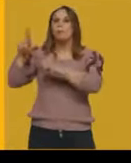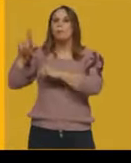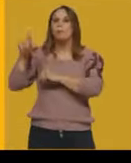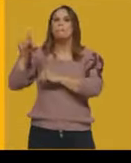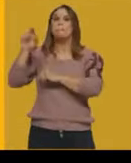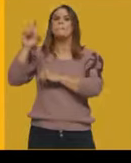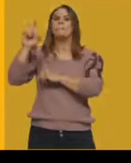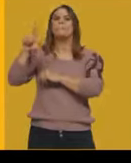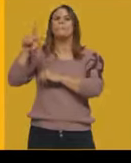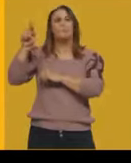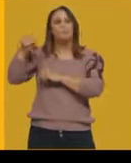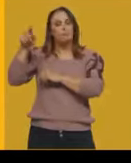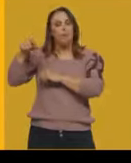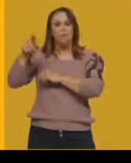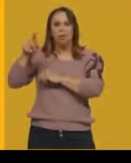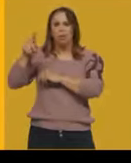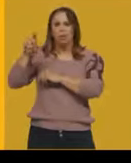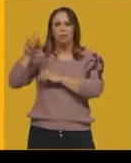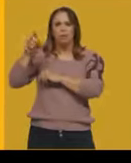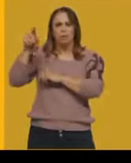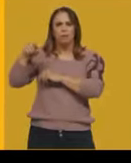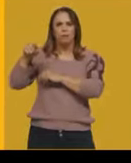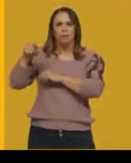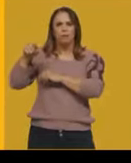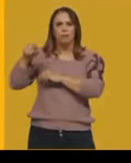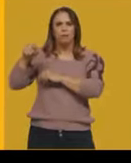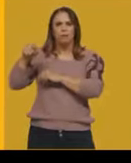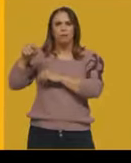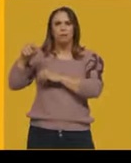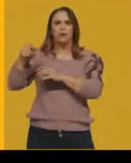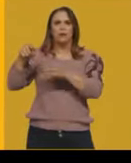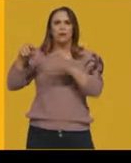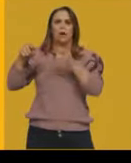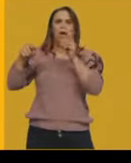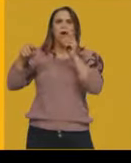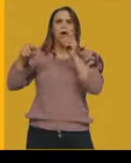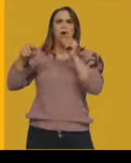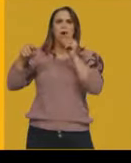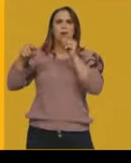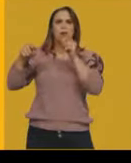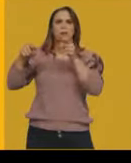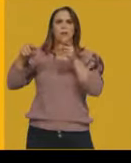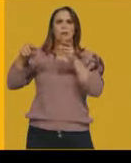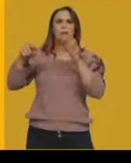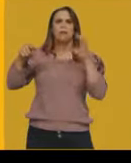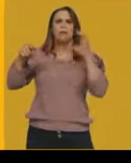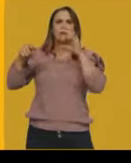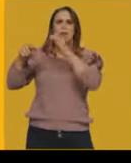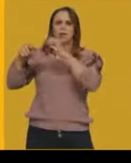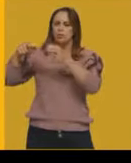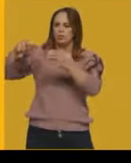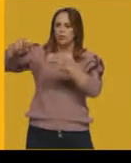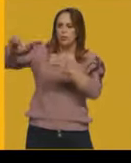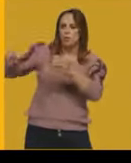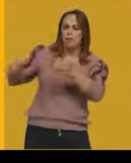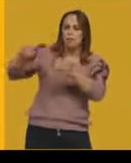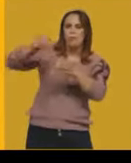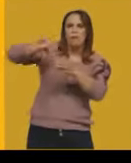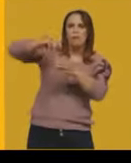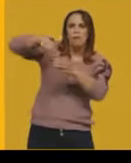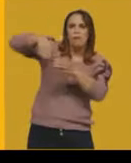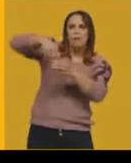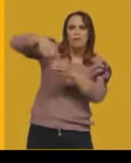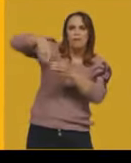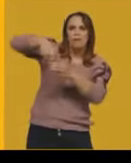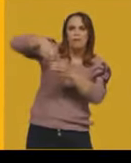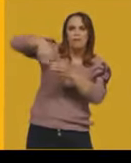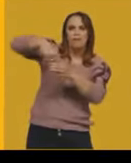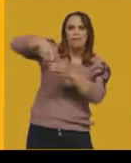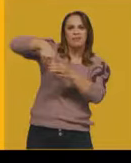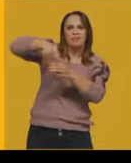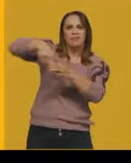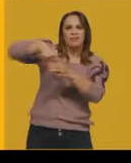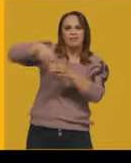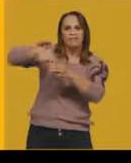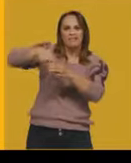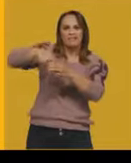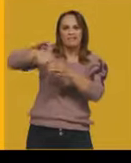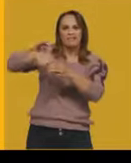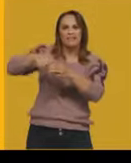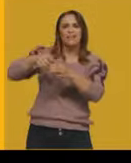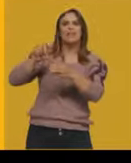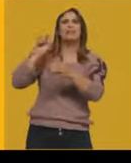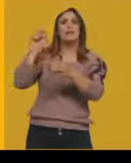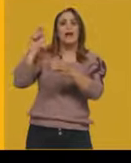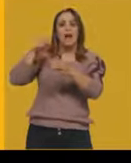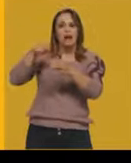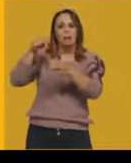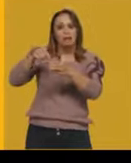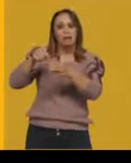o resfriamento, né, que é justamente o nós chamamos de polimerização. O que é esse processo de polimerizar? É quando eu pego